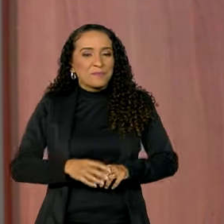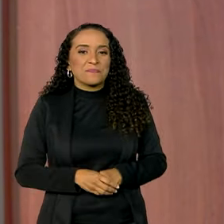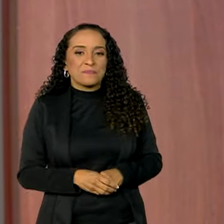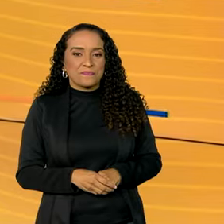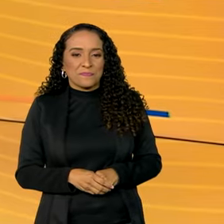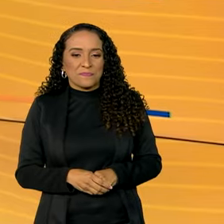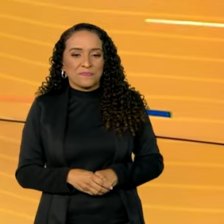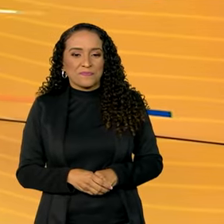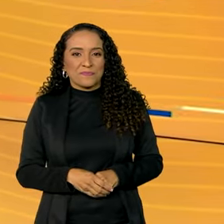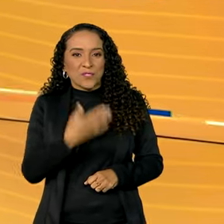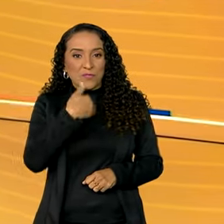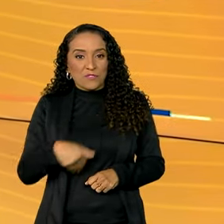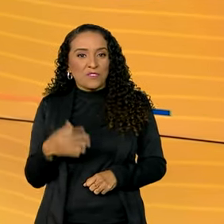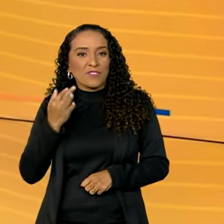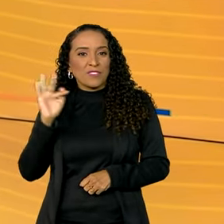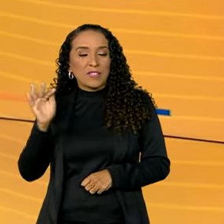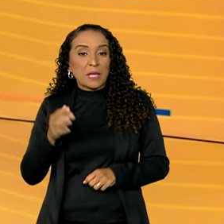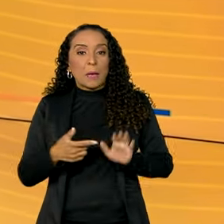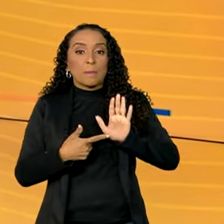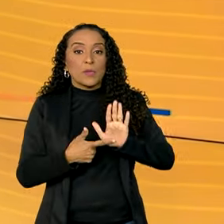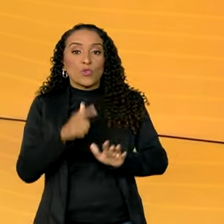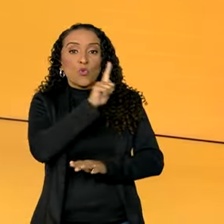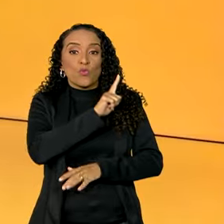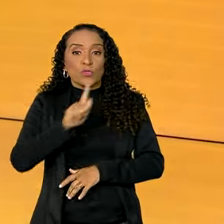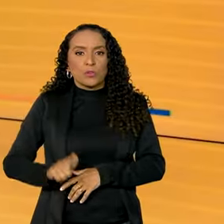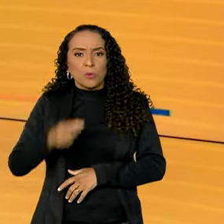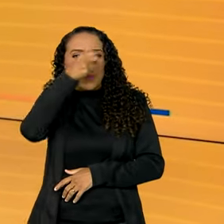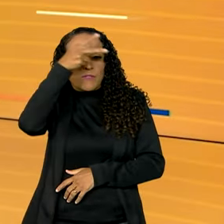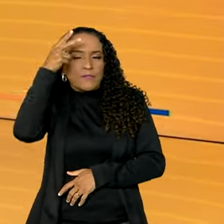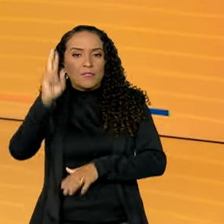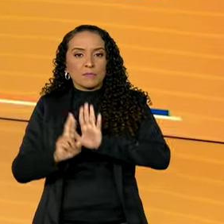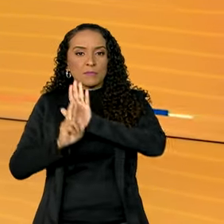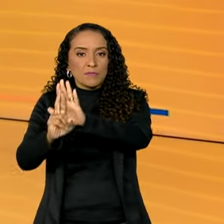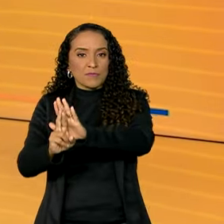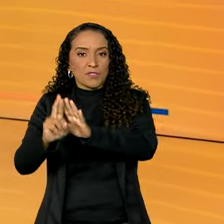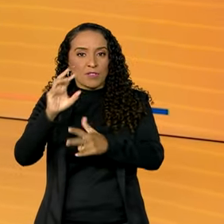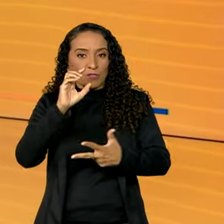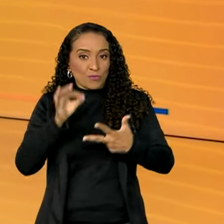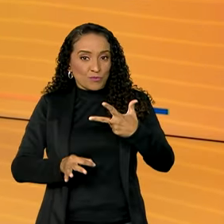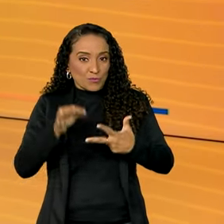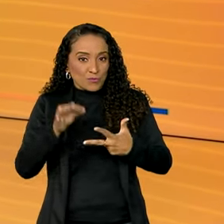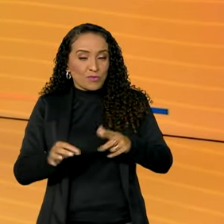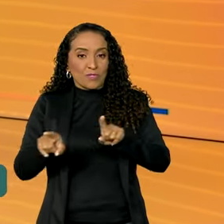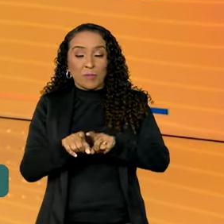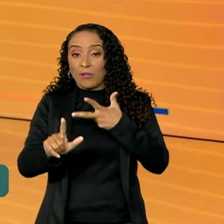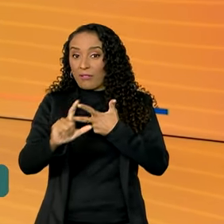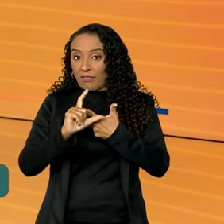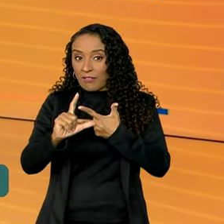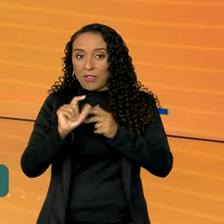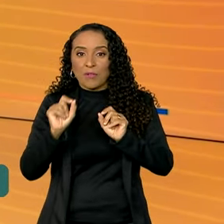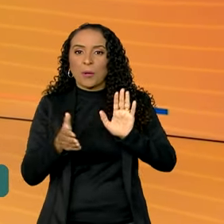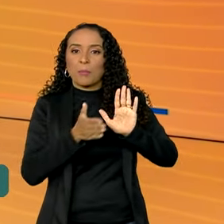GOV. O Governo Federal apresentou a governadores, prefeitos e representantes do Poder Judiciário e do Legislativo